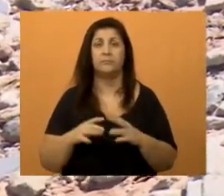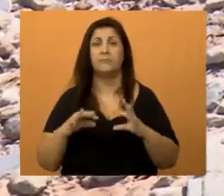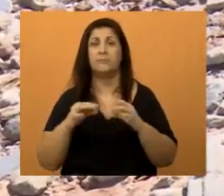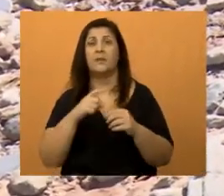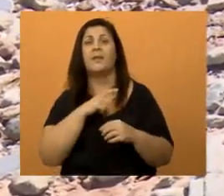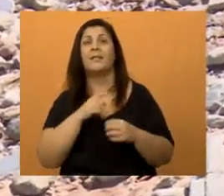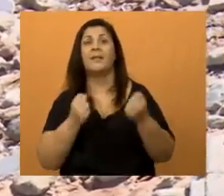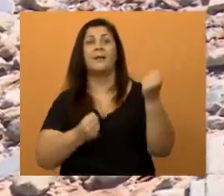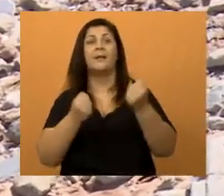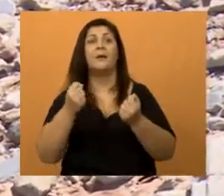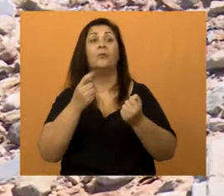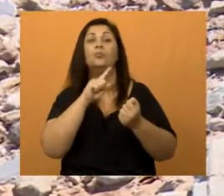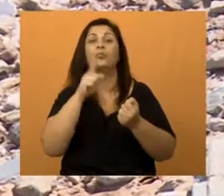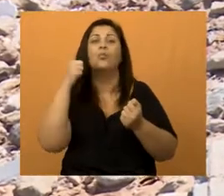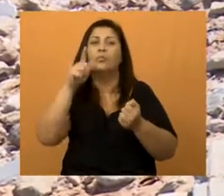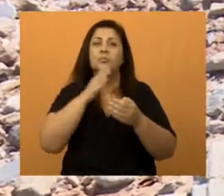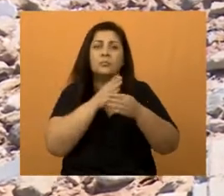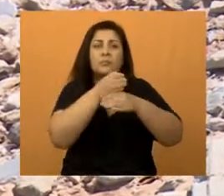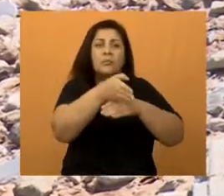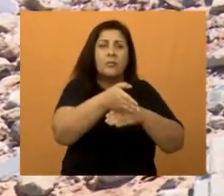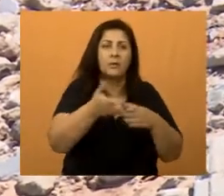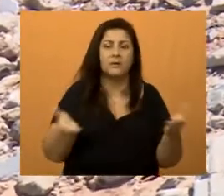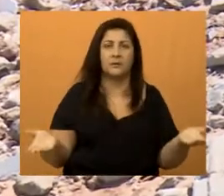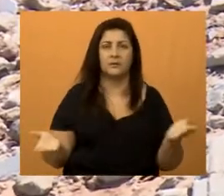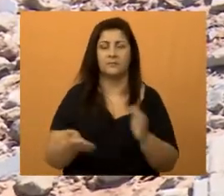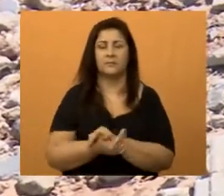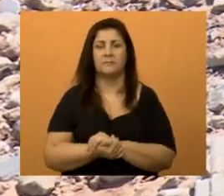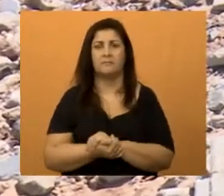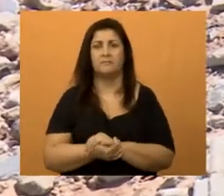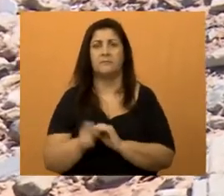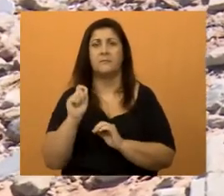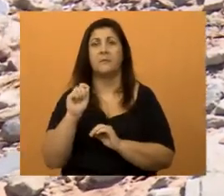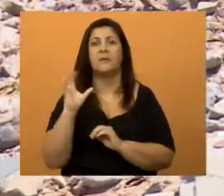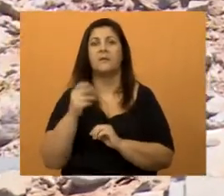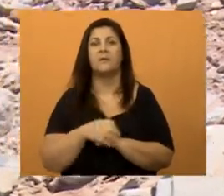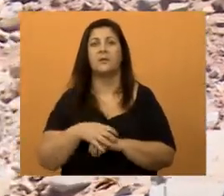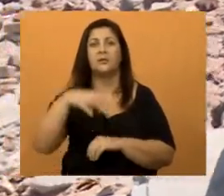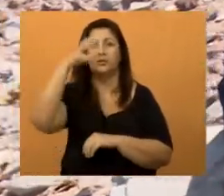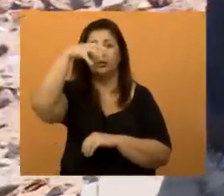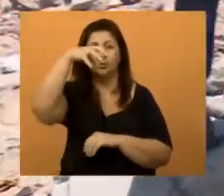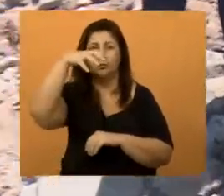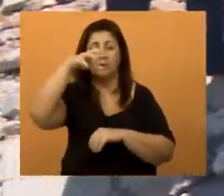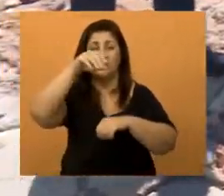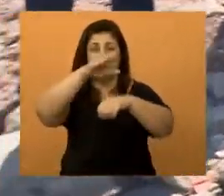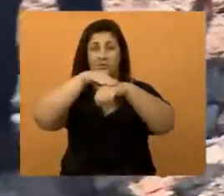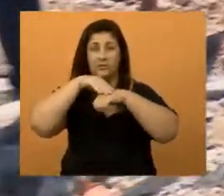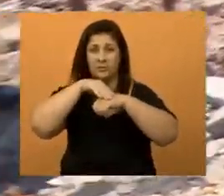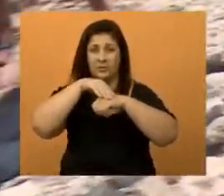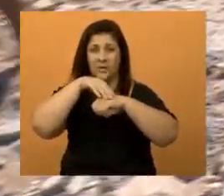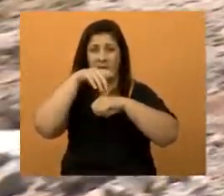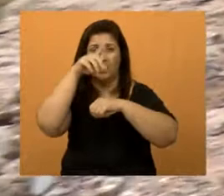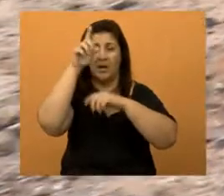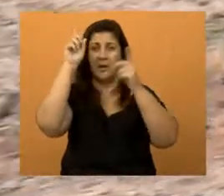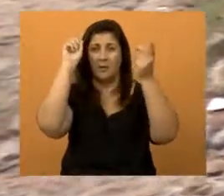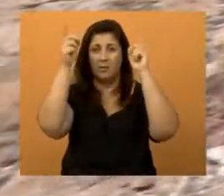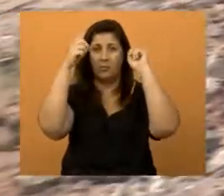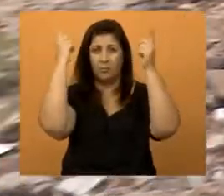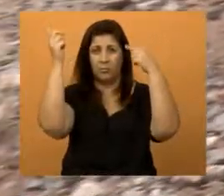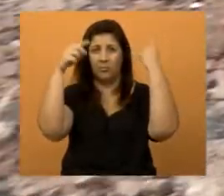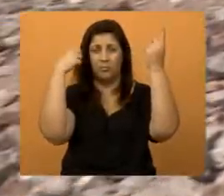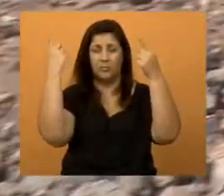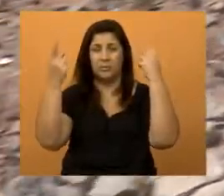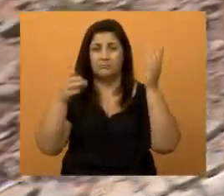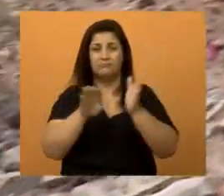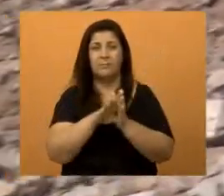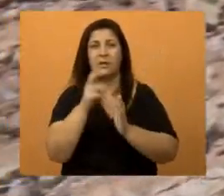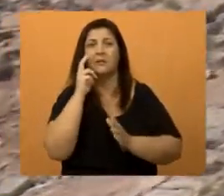carro e não podem entrar dentro de casa por causa do carro. É aí que acontece que quando chama o SAMU e chama também a ambulância, não consegue chegar na